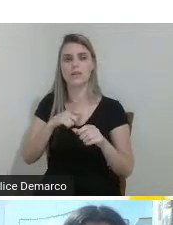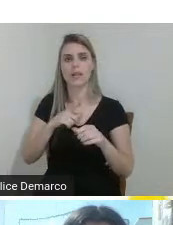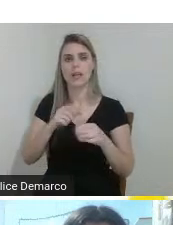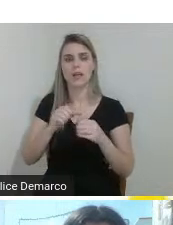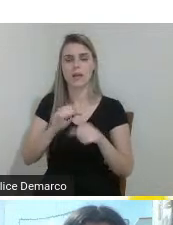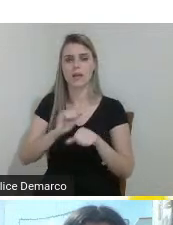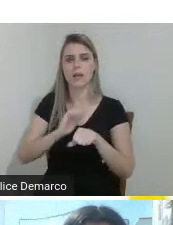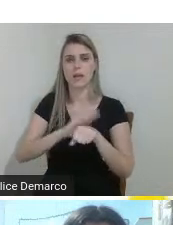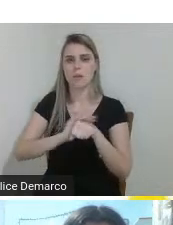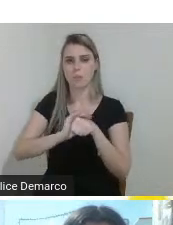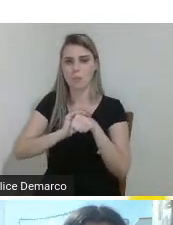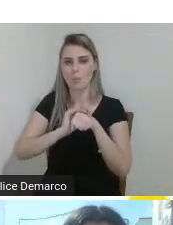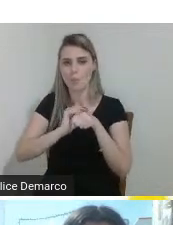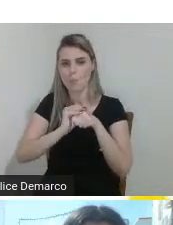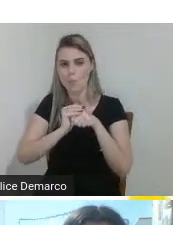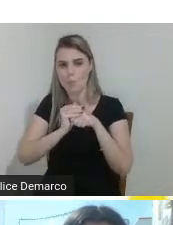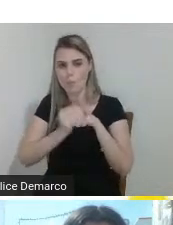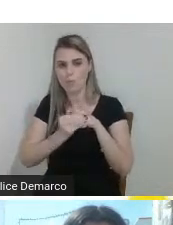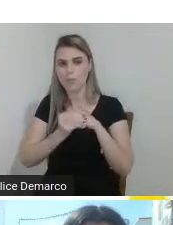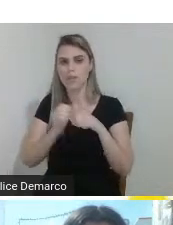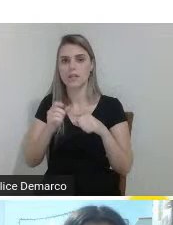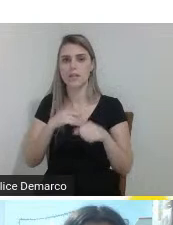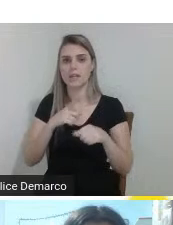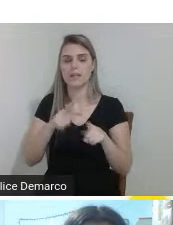e possuem travas de segurança